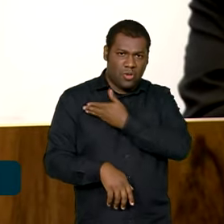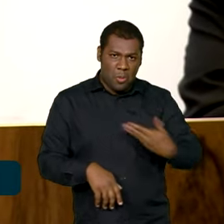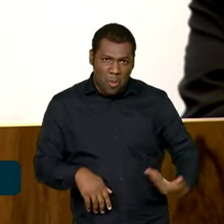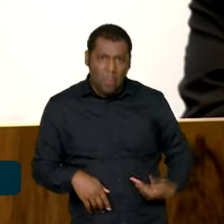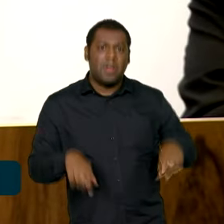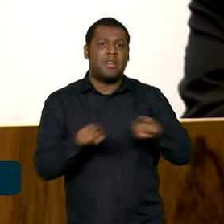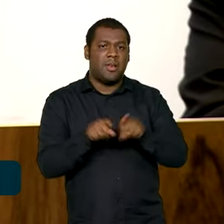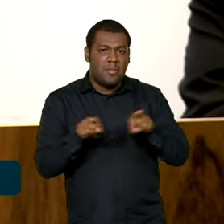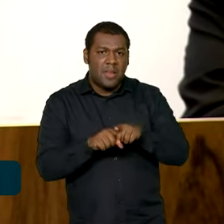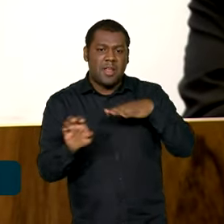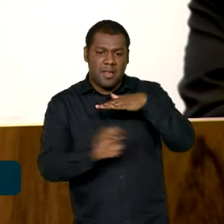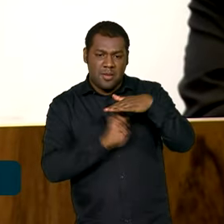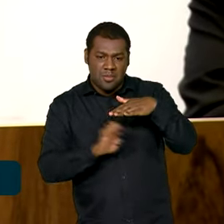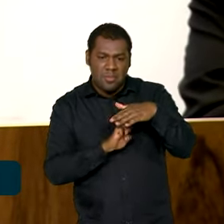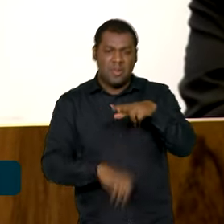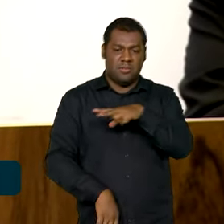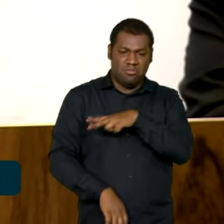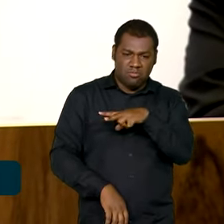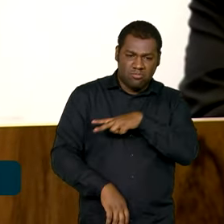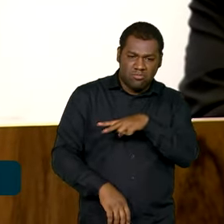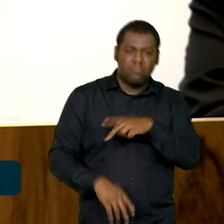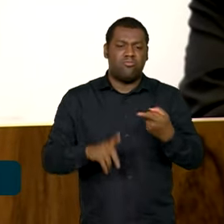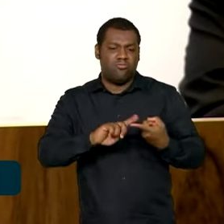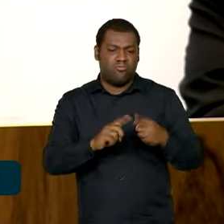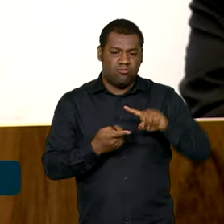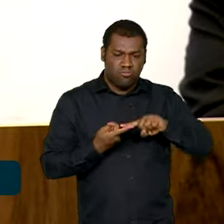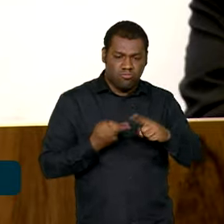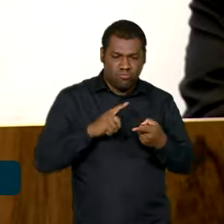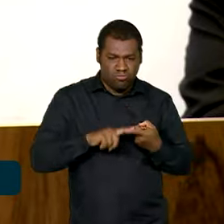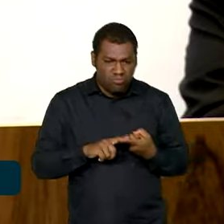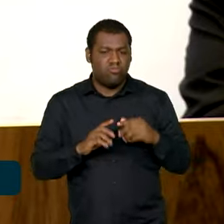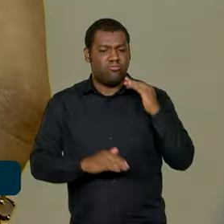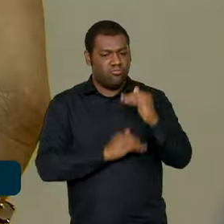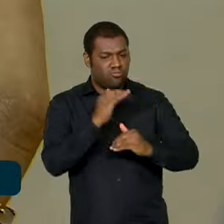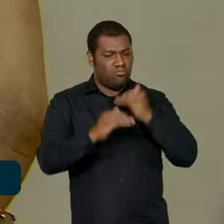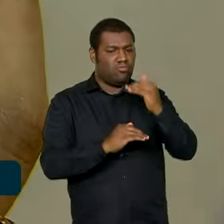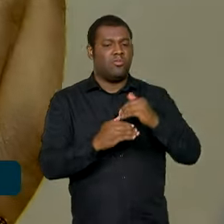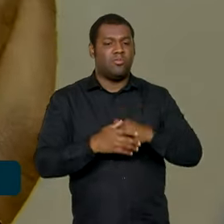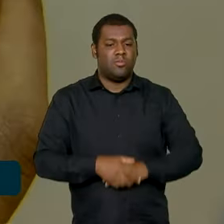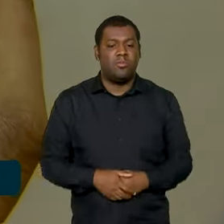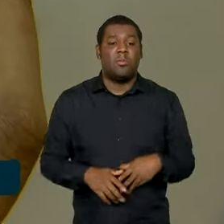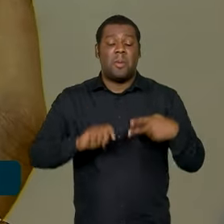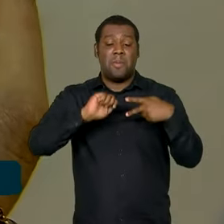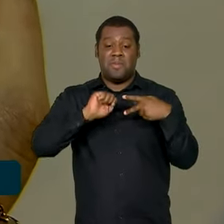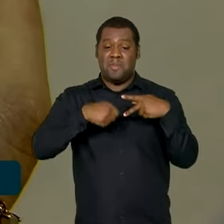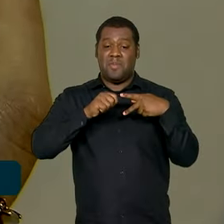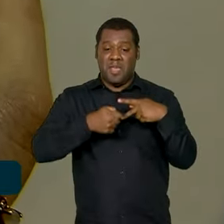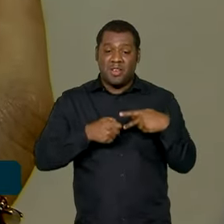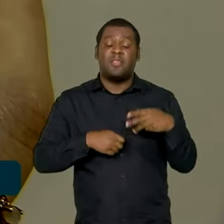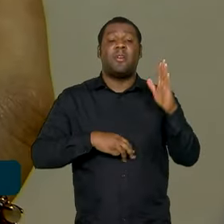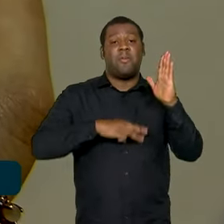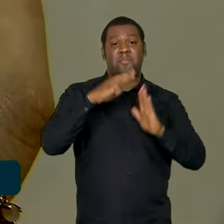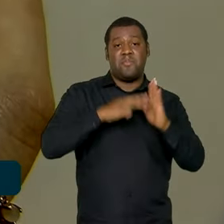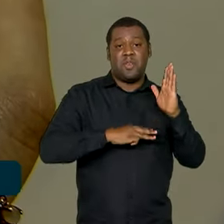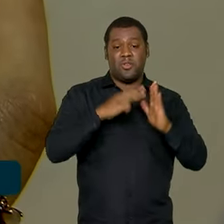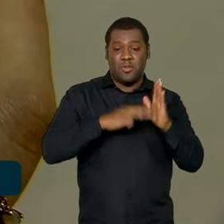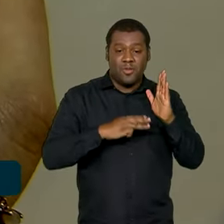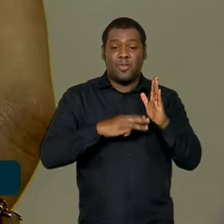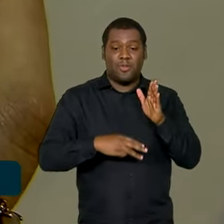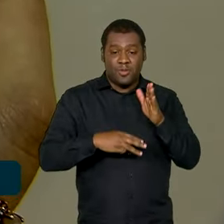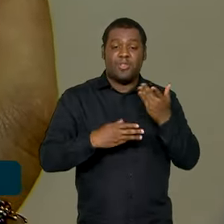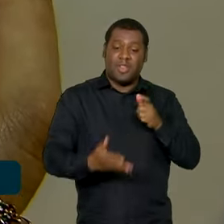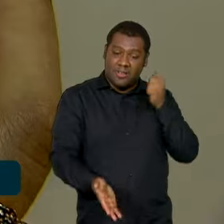privado, dos negócios, de forma a olhar para o nosso país. O PIS será o método exclusivo de